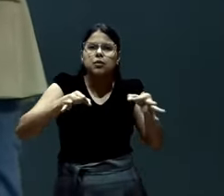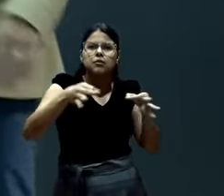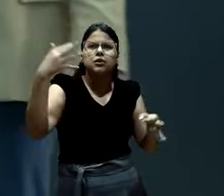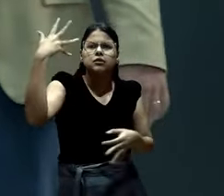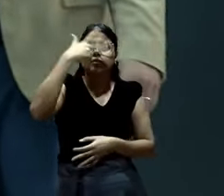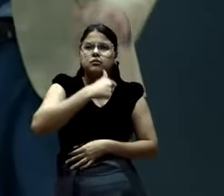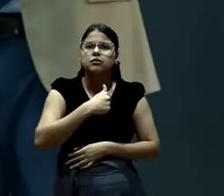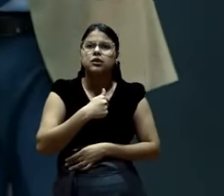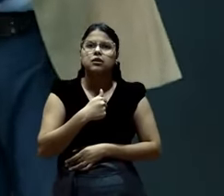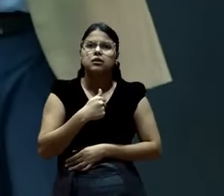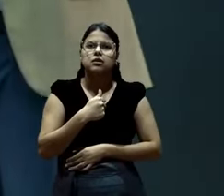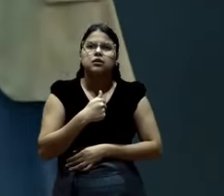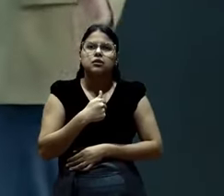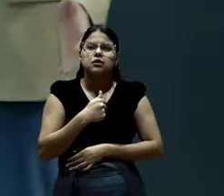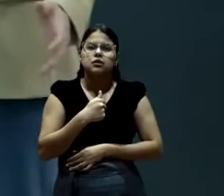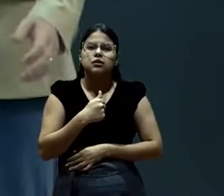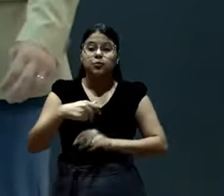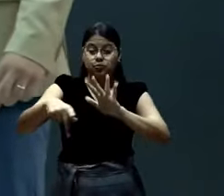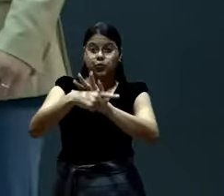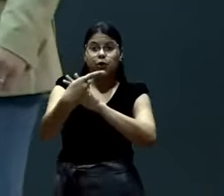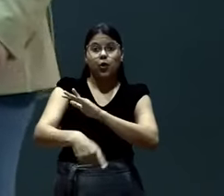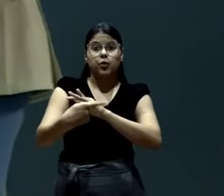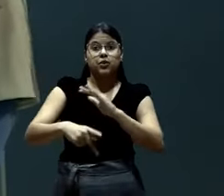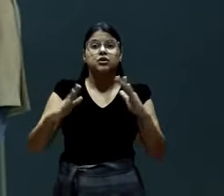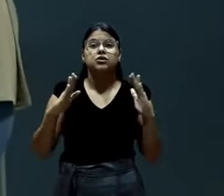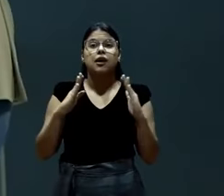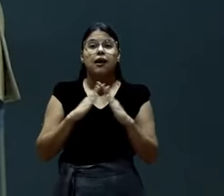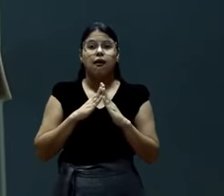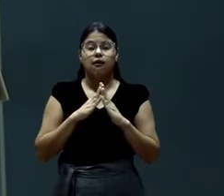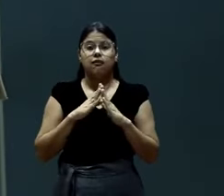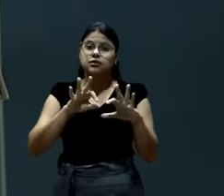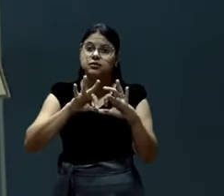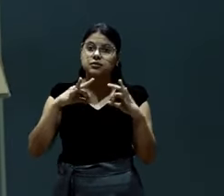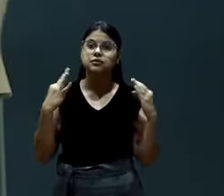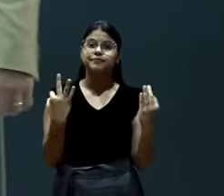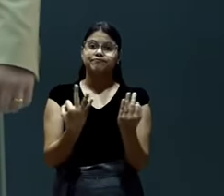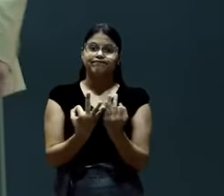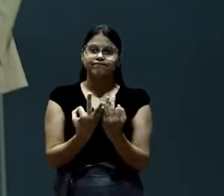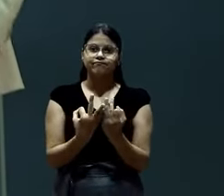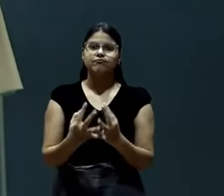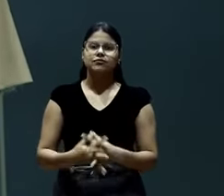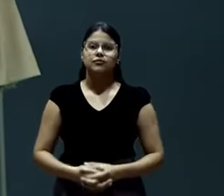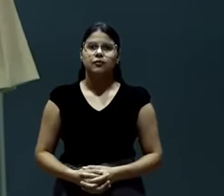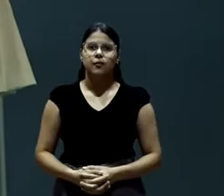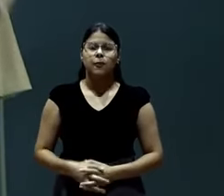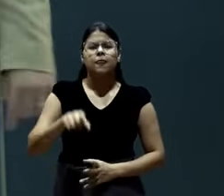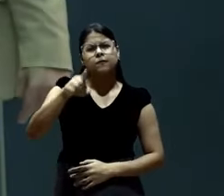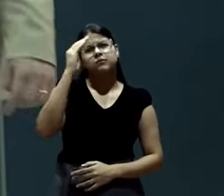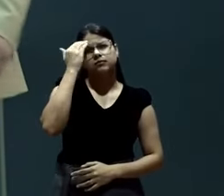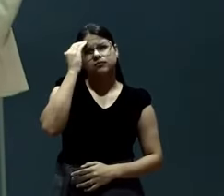Tudo para quem? Tudo para os de casa. Tudo para os da família. Entenda.